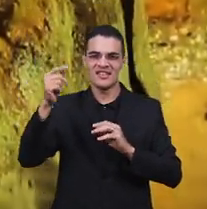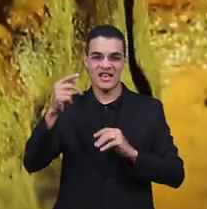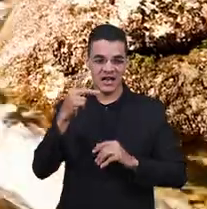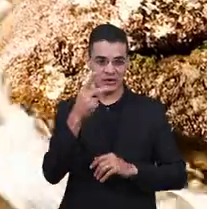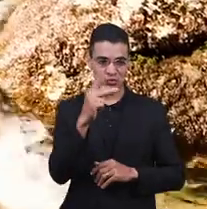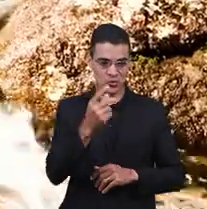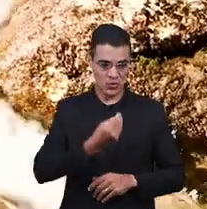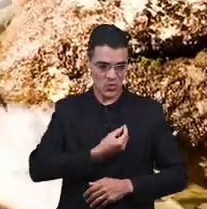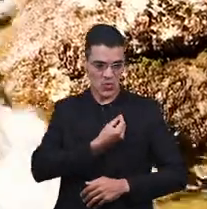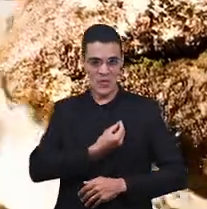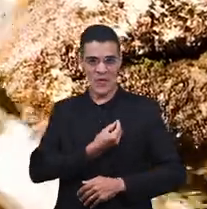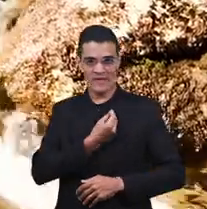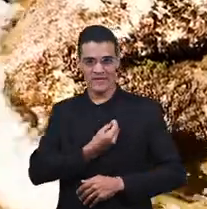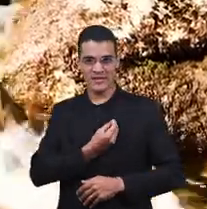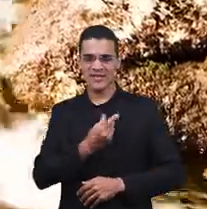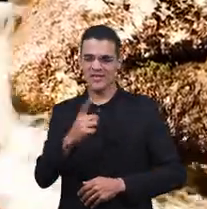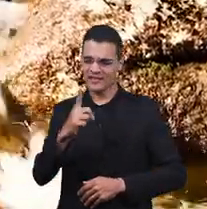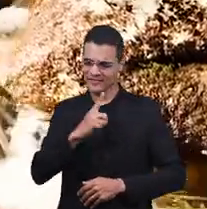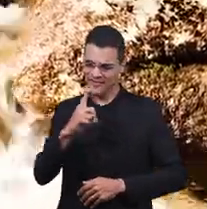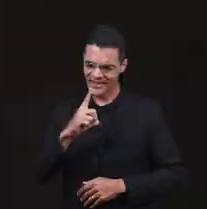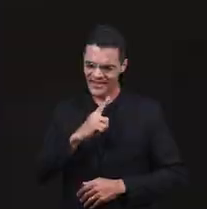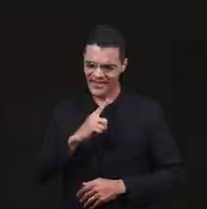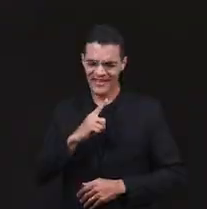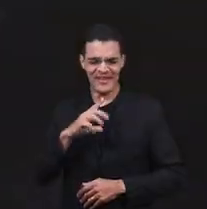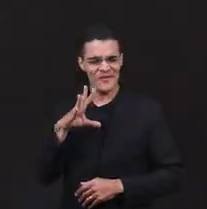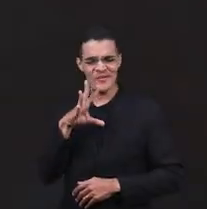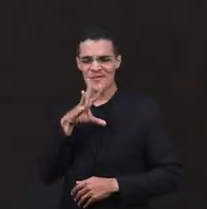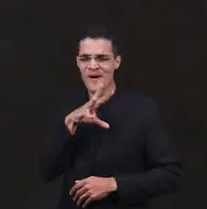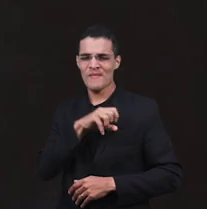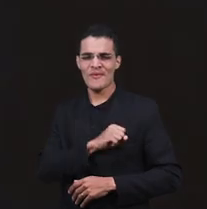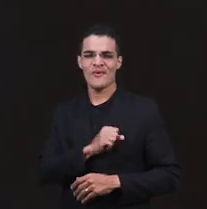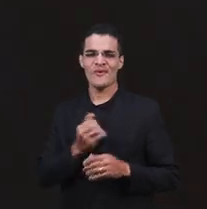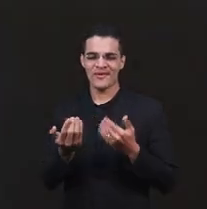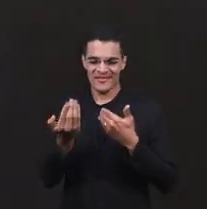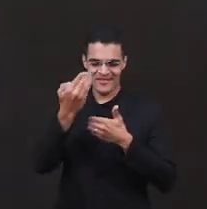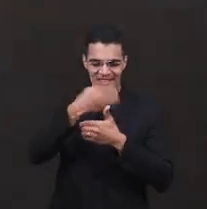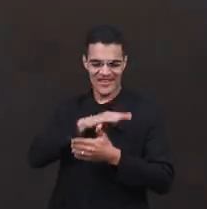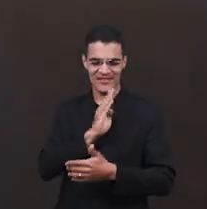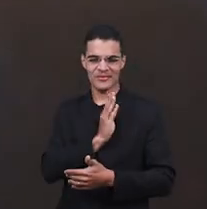Rios de água Viva fluirão